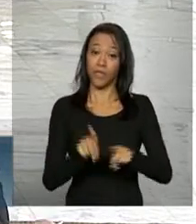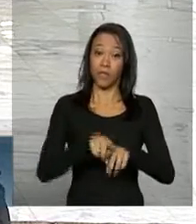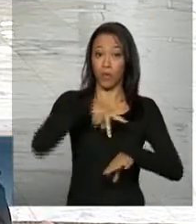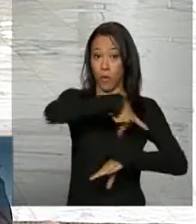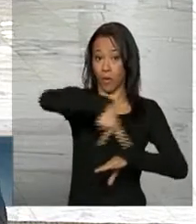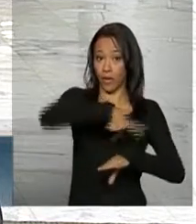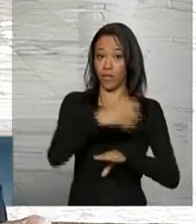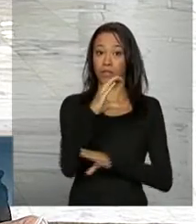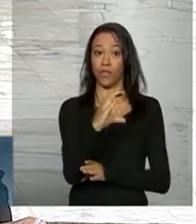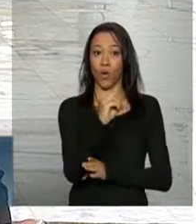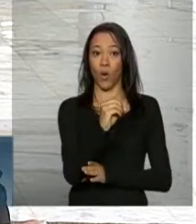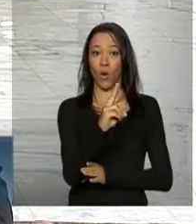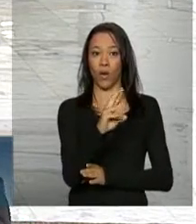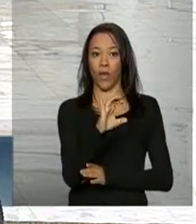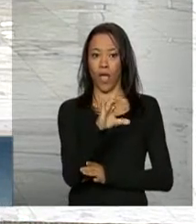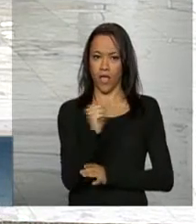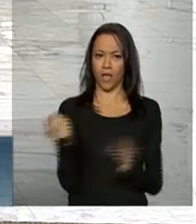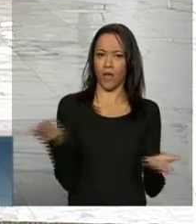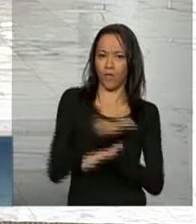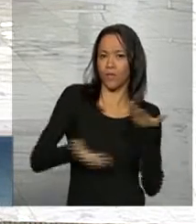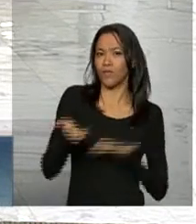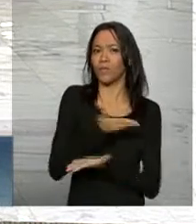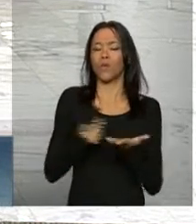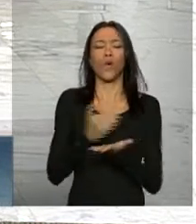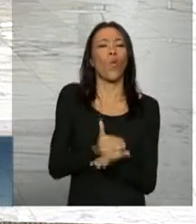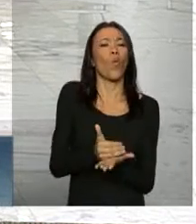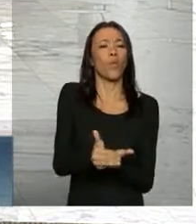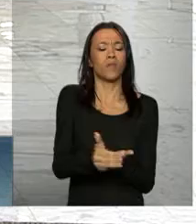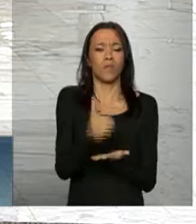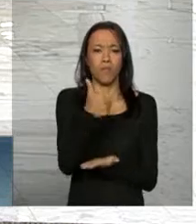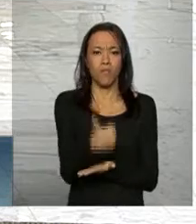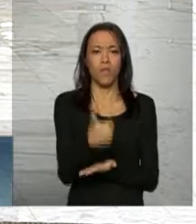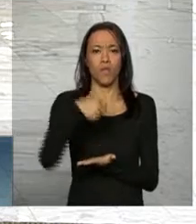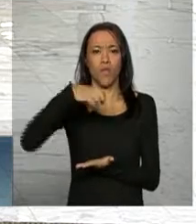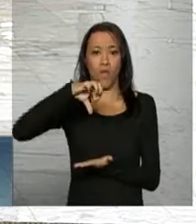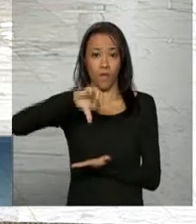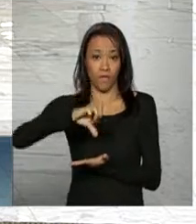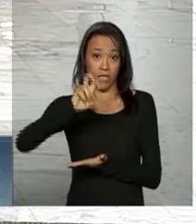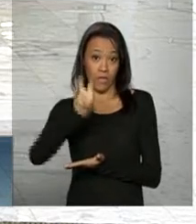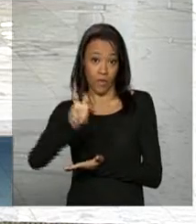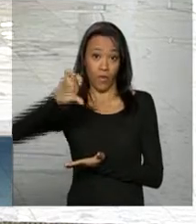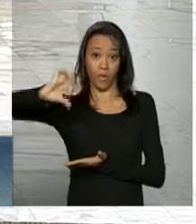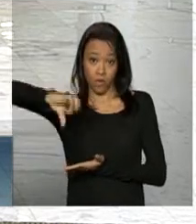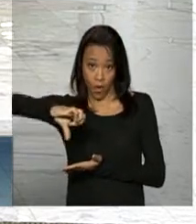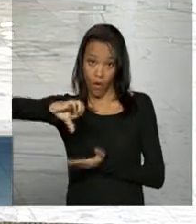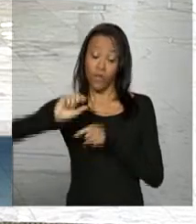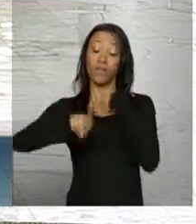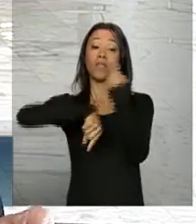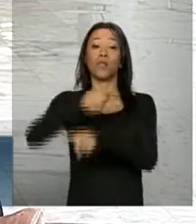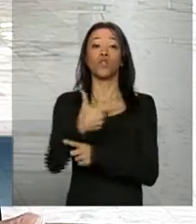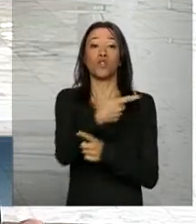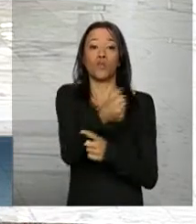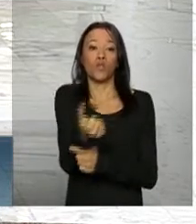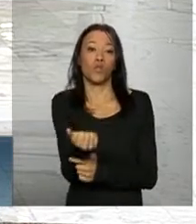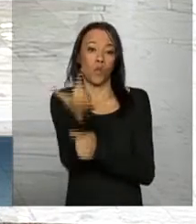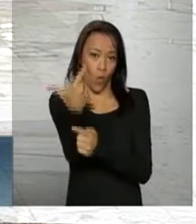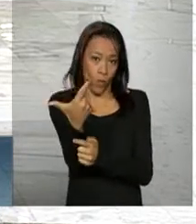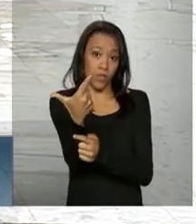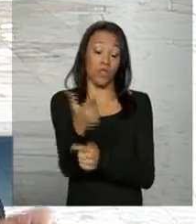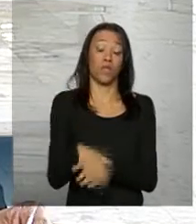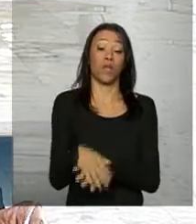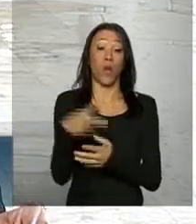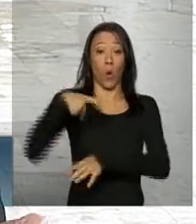República da Coreia foram estabelecidas em 1959. Em 2012, o país